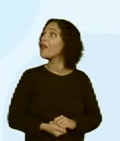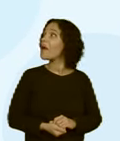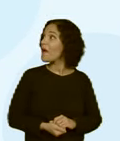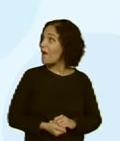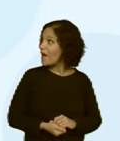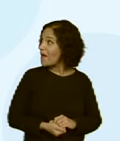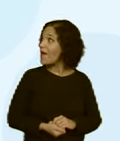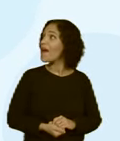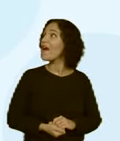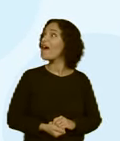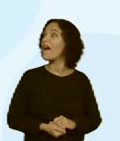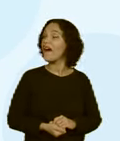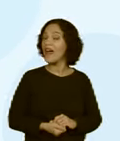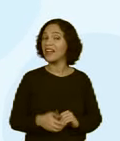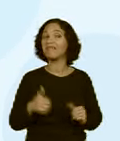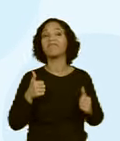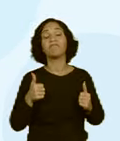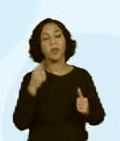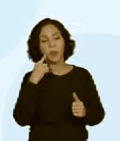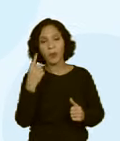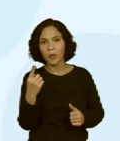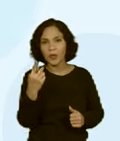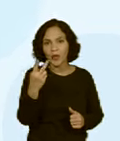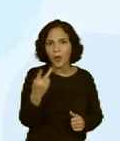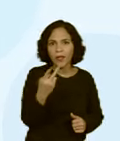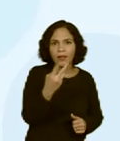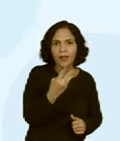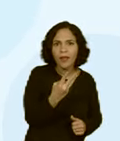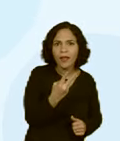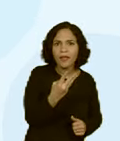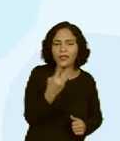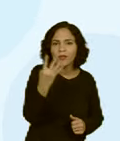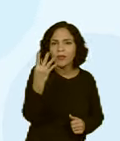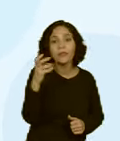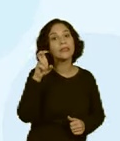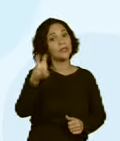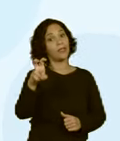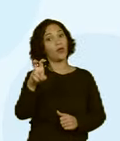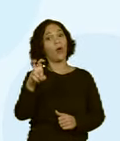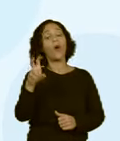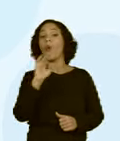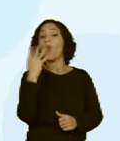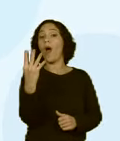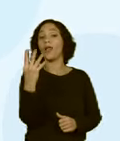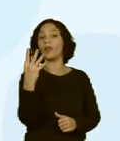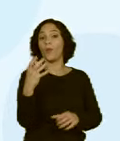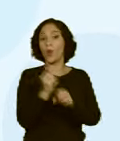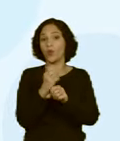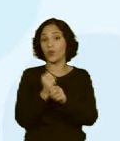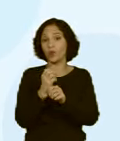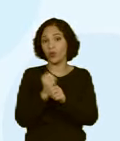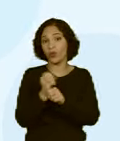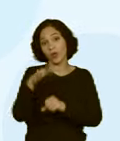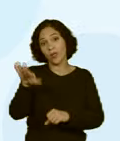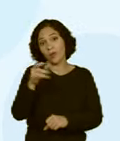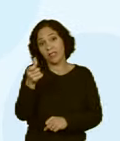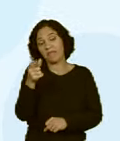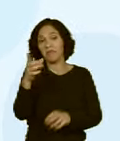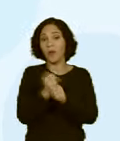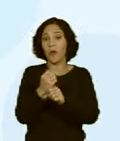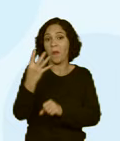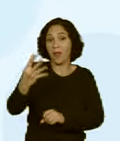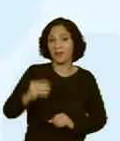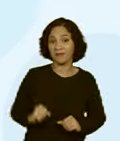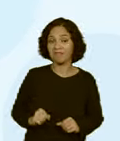Olha só. Esquecido o Tirou aqui um, dois, três, quatro pontos de seis, né? O tênis